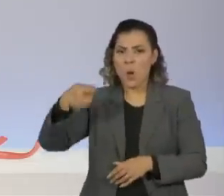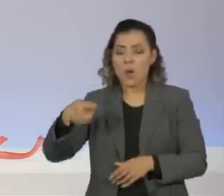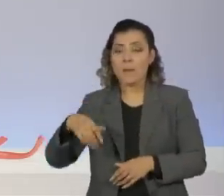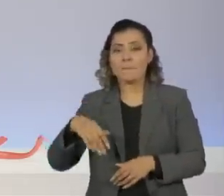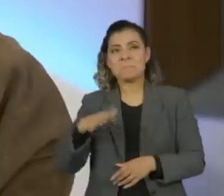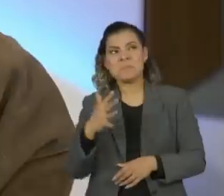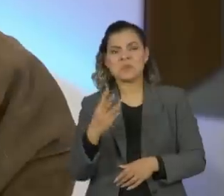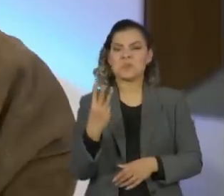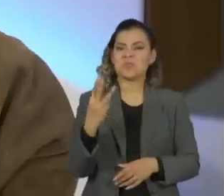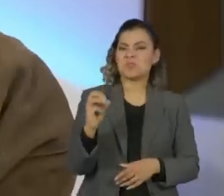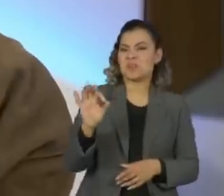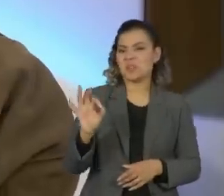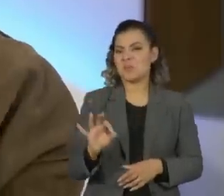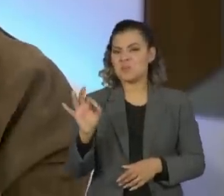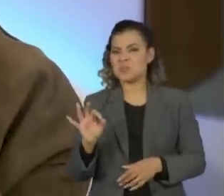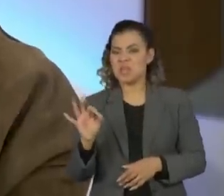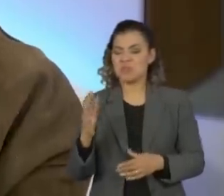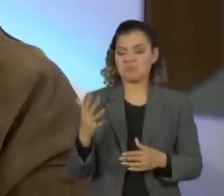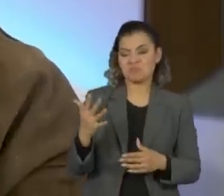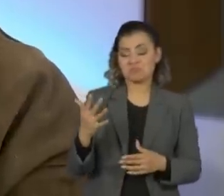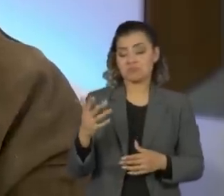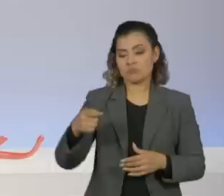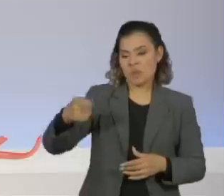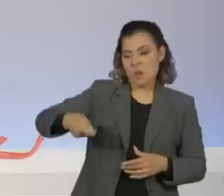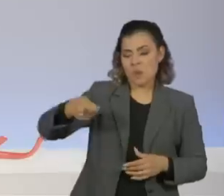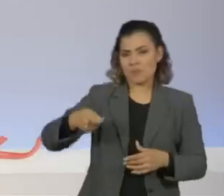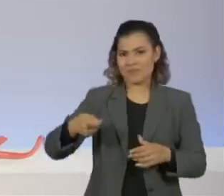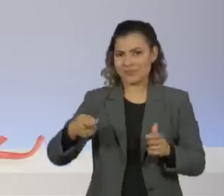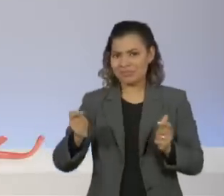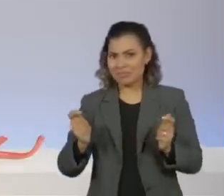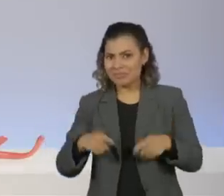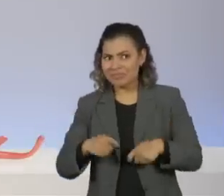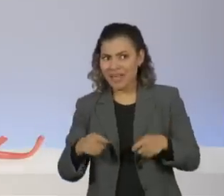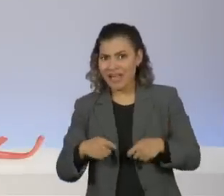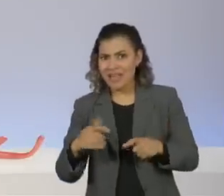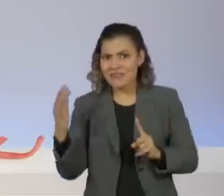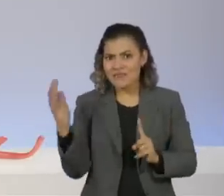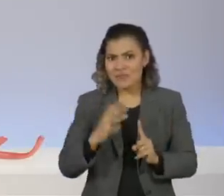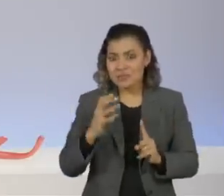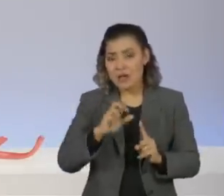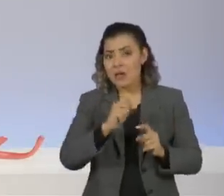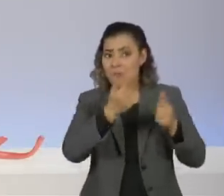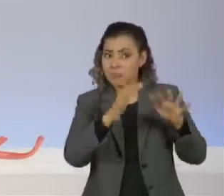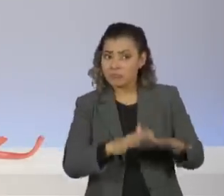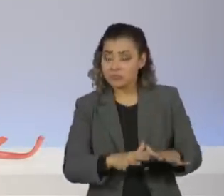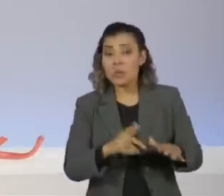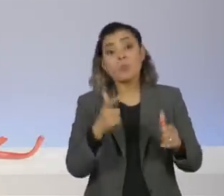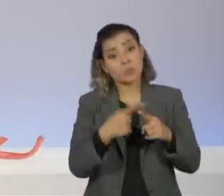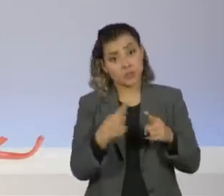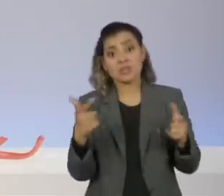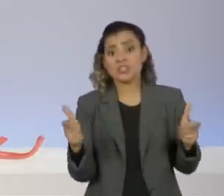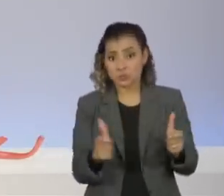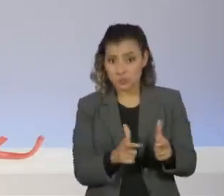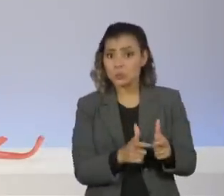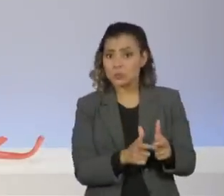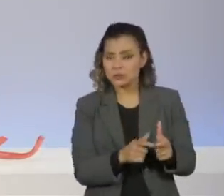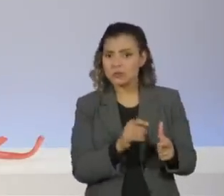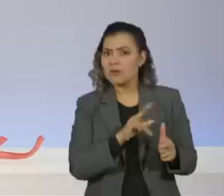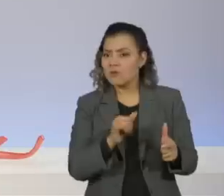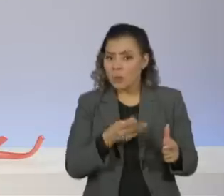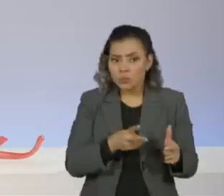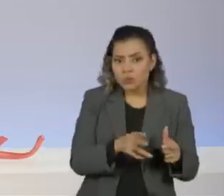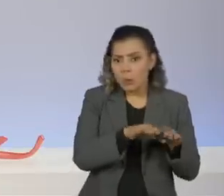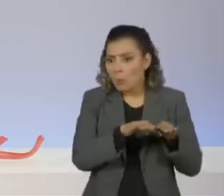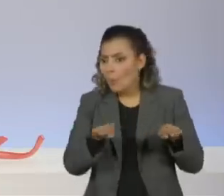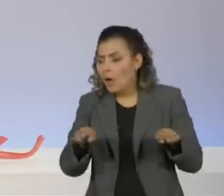trinta por cento, que beira esse trinta por cento, se isso tem chance de mudar, se isso vai cair, porque está caindo, né? Se vai se manter. Ao que